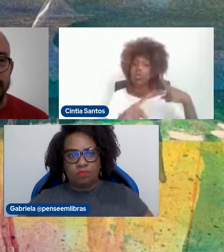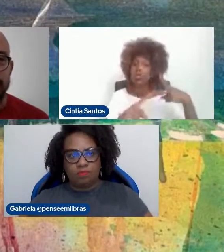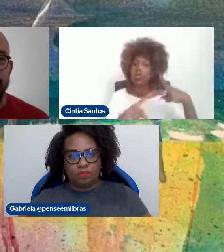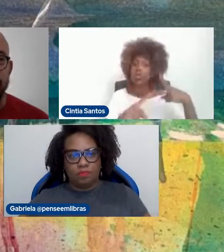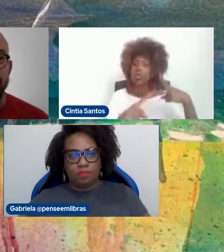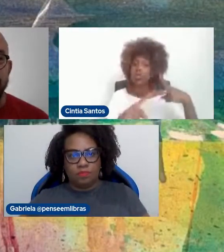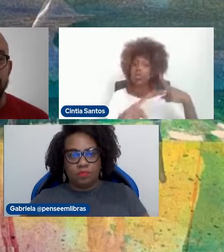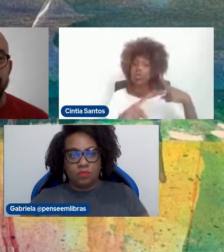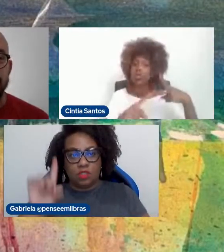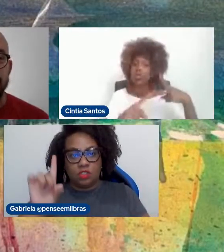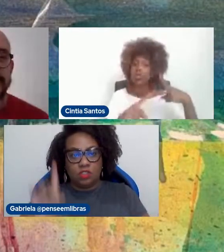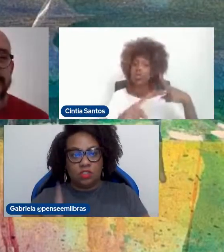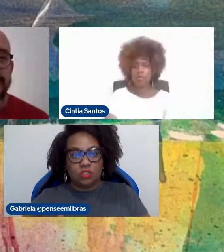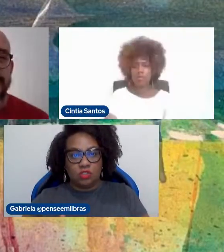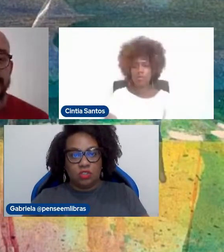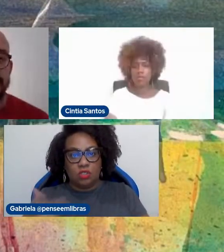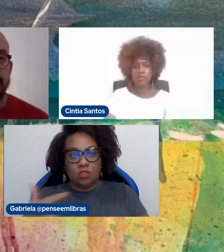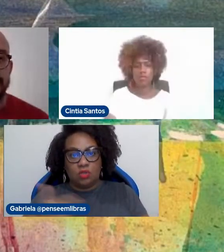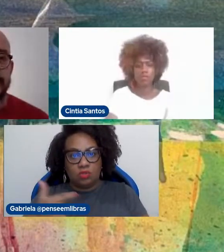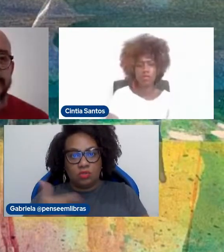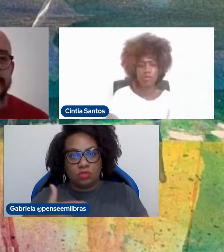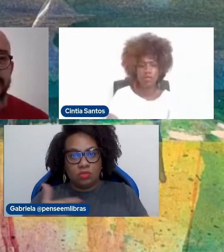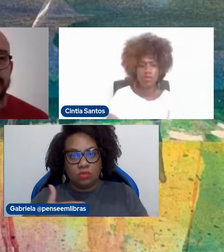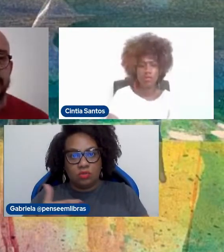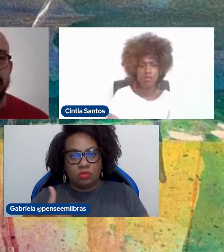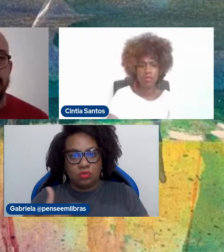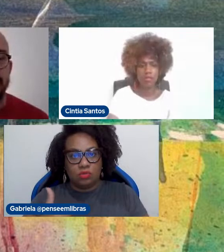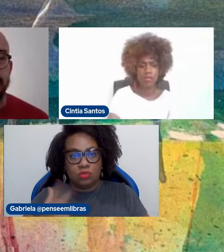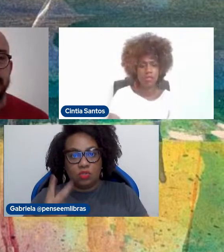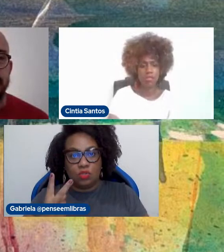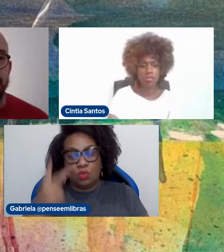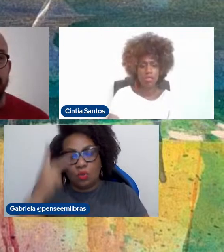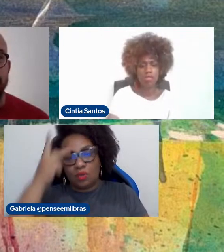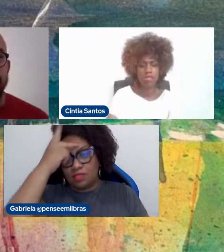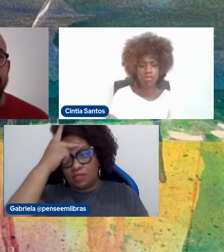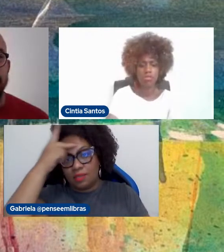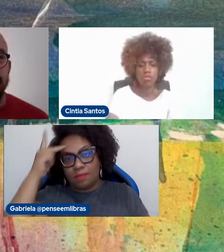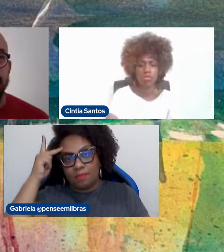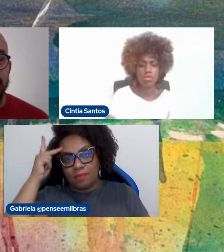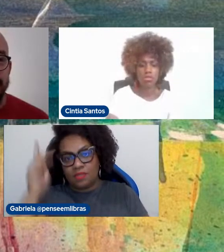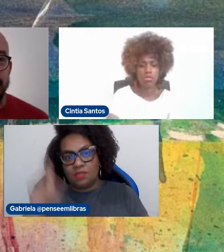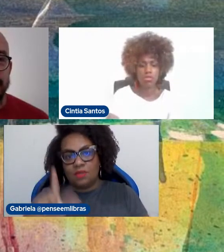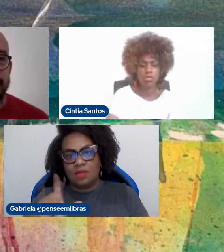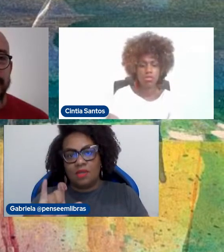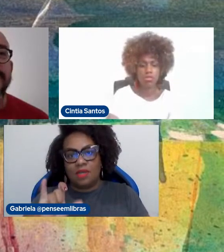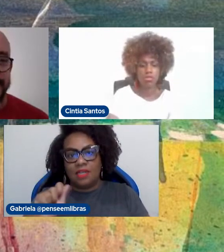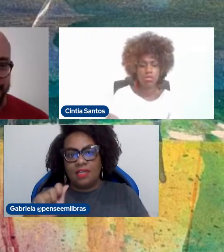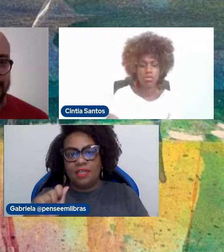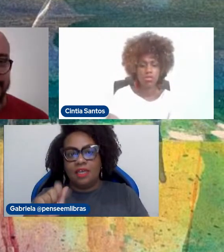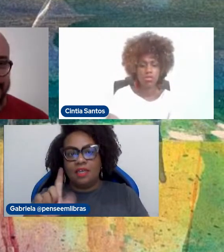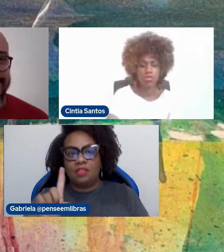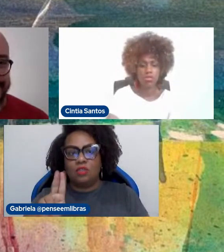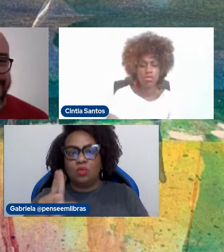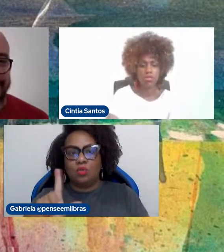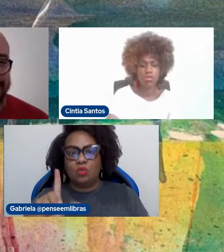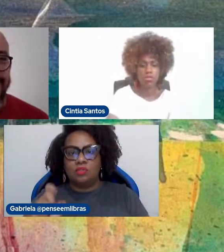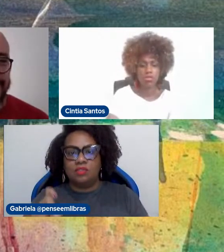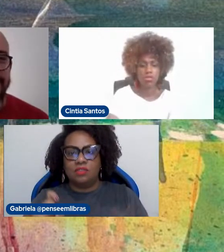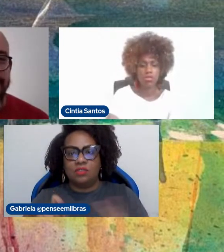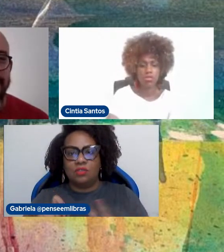Antrifo Sanches mais duas grandes pessoas Lia Rubato e Dulce Aquino grande grande